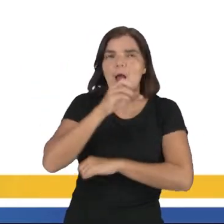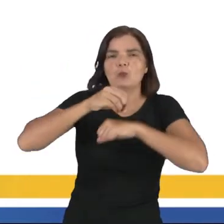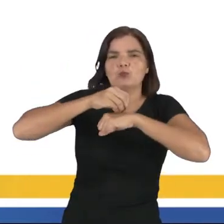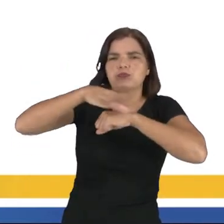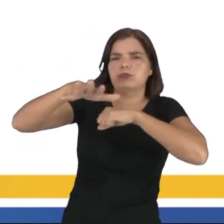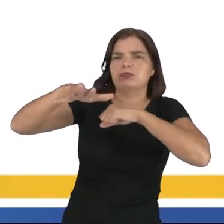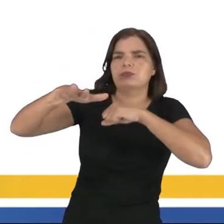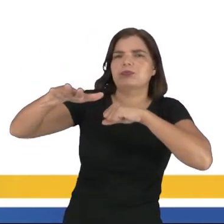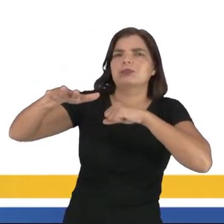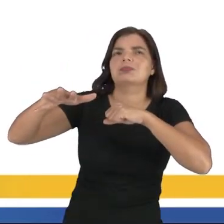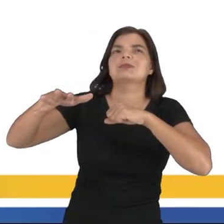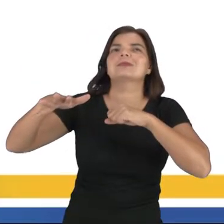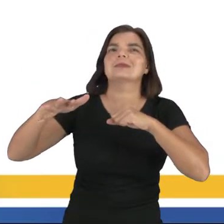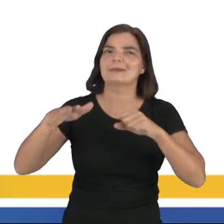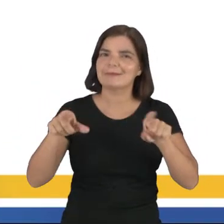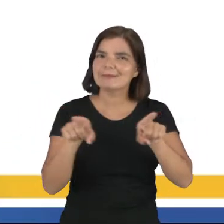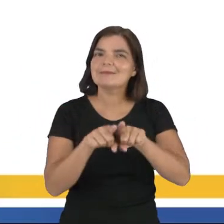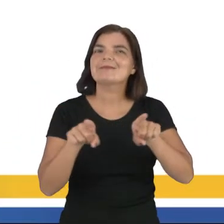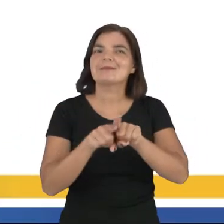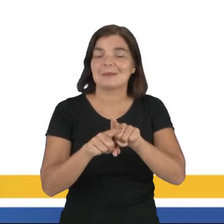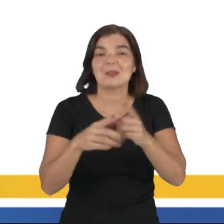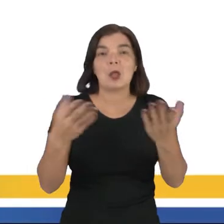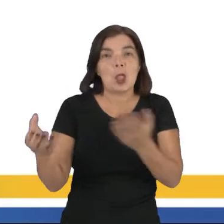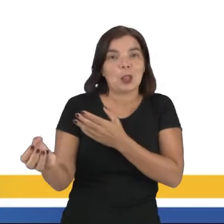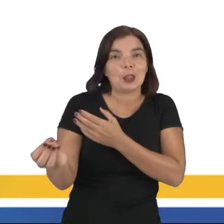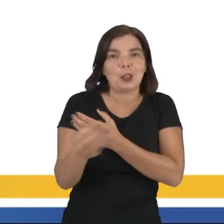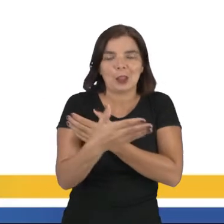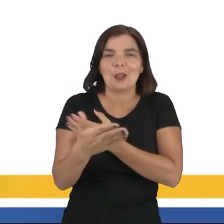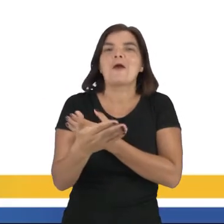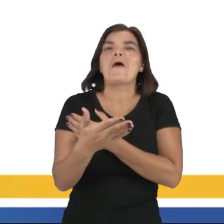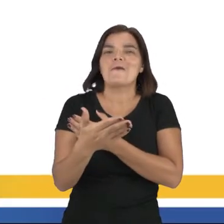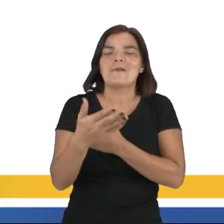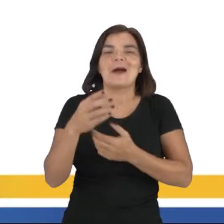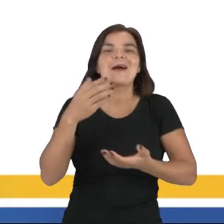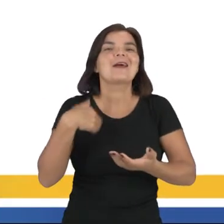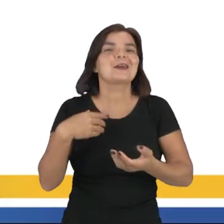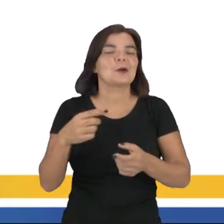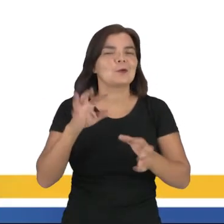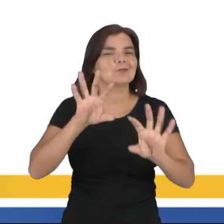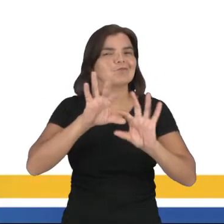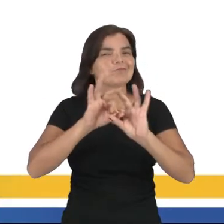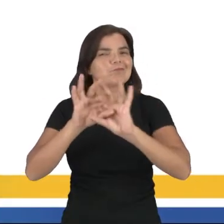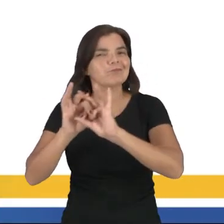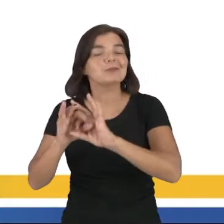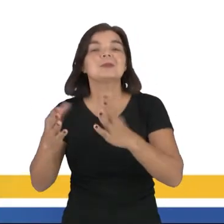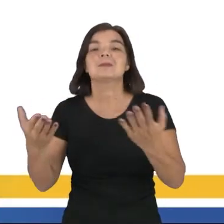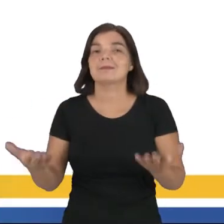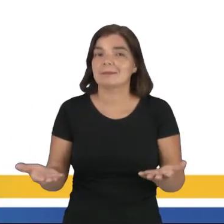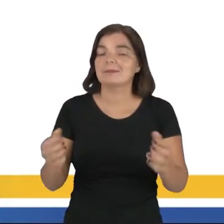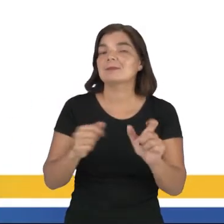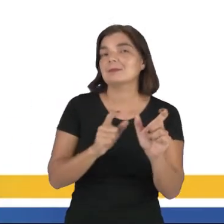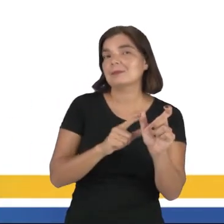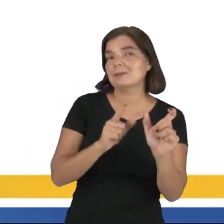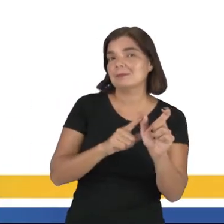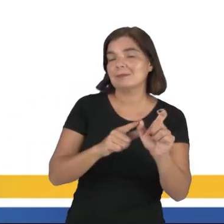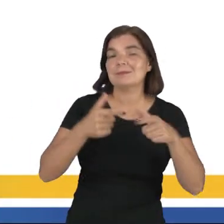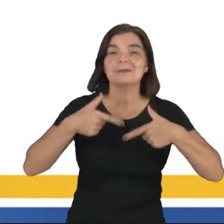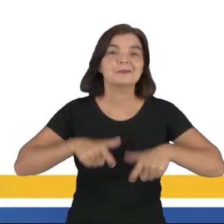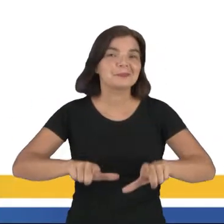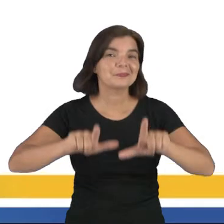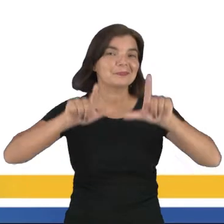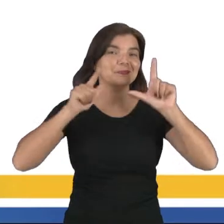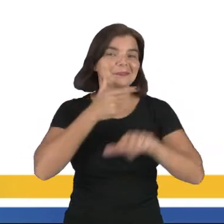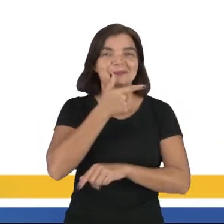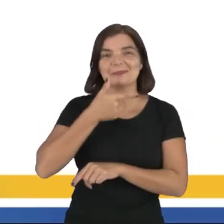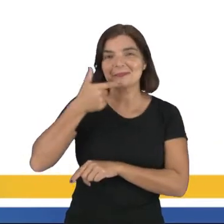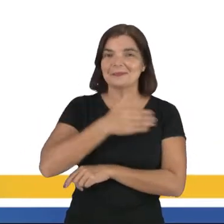difundida, é espalhada, e ganha novas versões de acordo com o contexto. E depois disso, a palavra meme caiu no